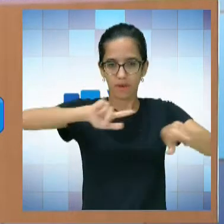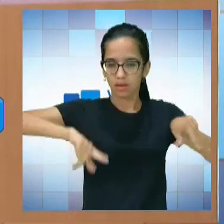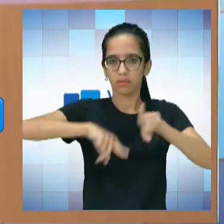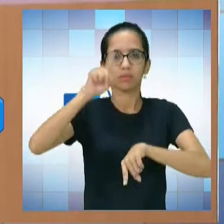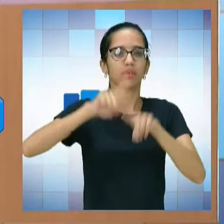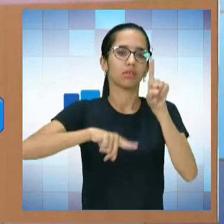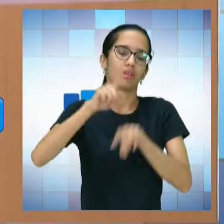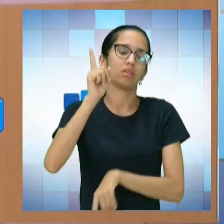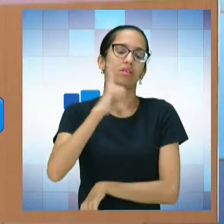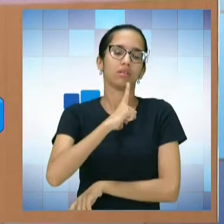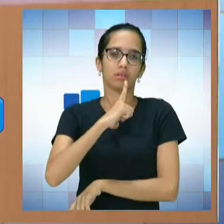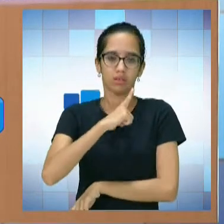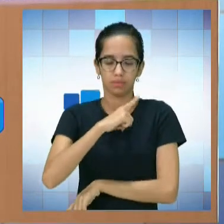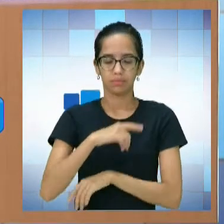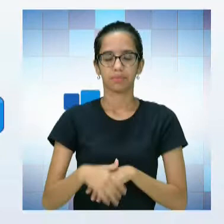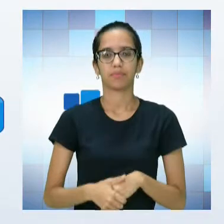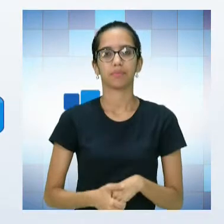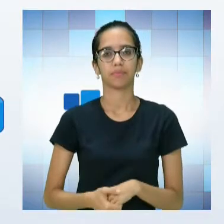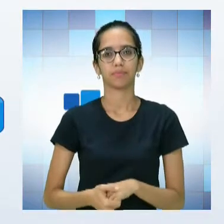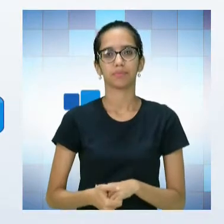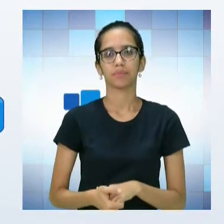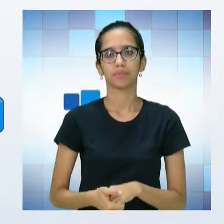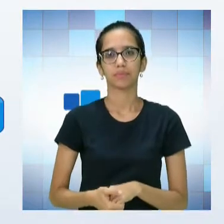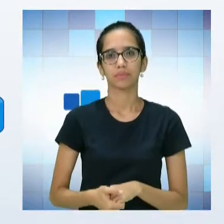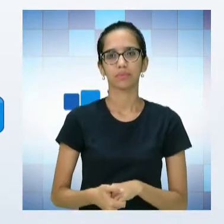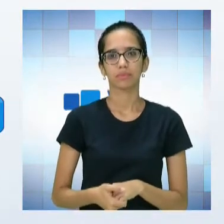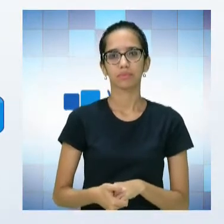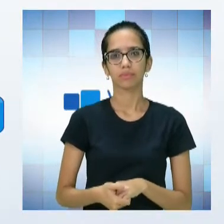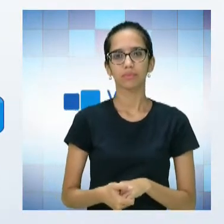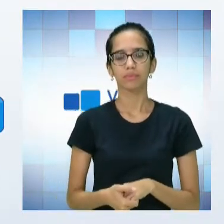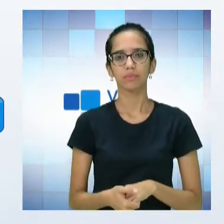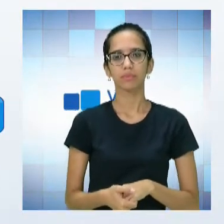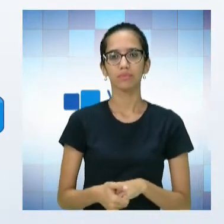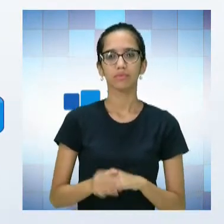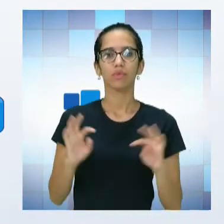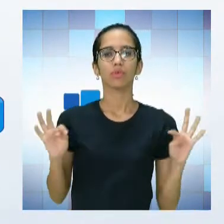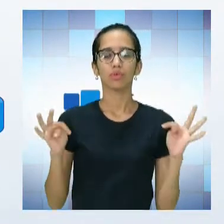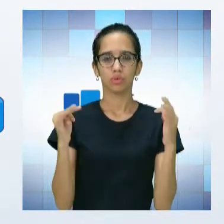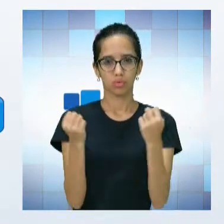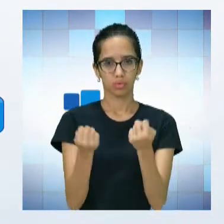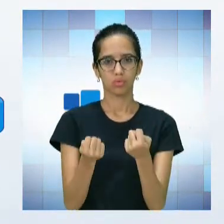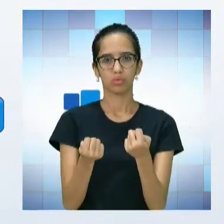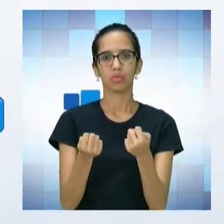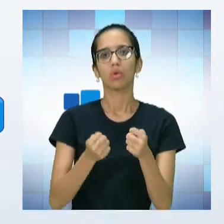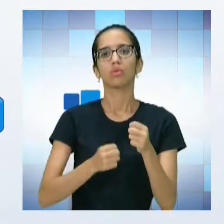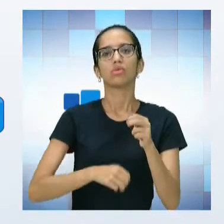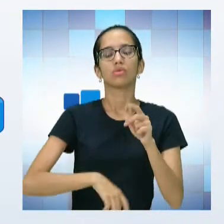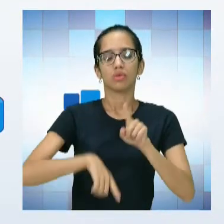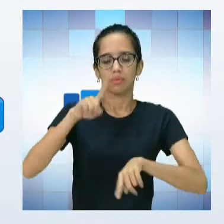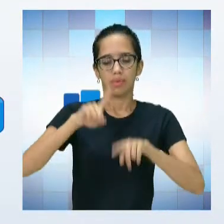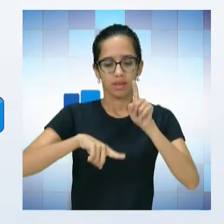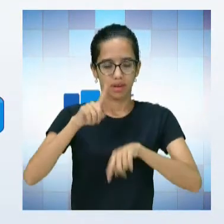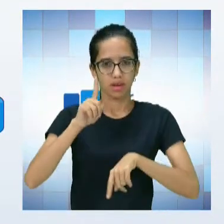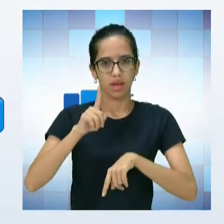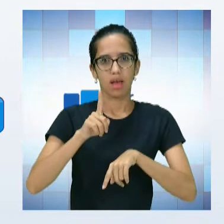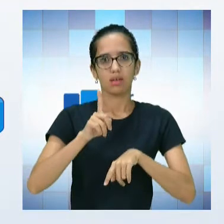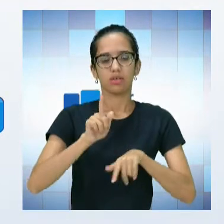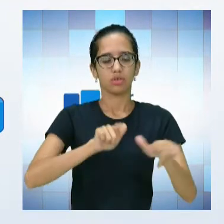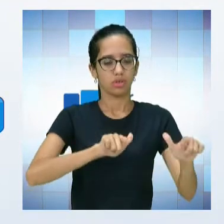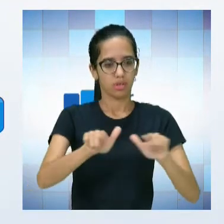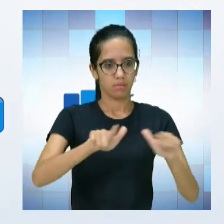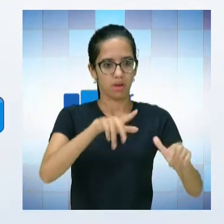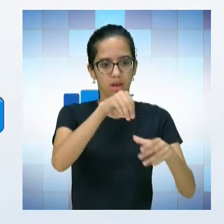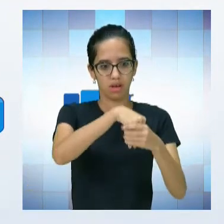temos para o cego. Todos os recursos que a gente disponibiliza para o deficiente visual lá no nosso